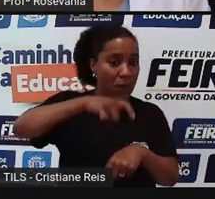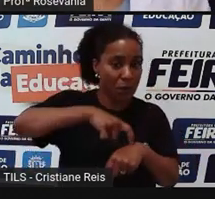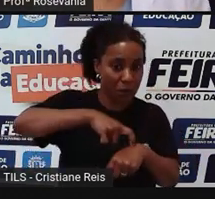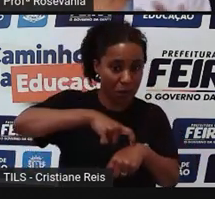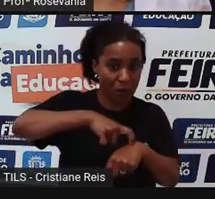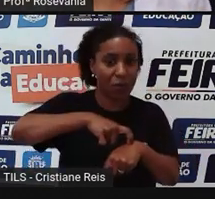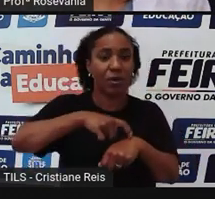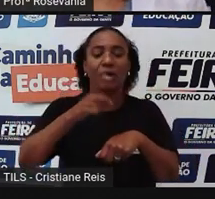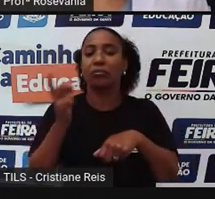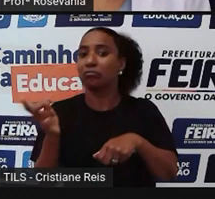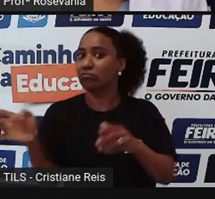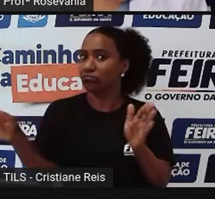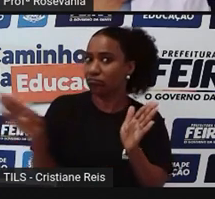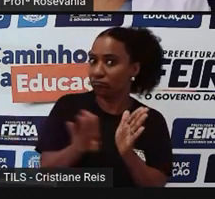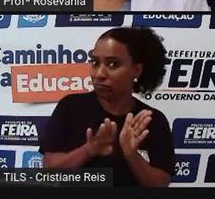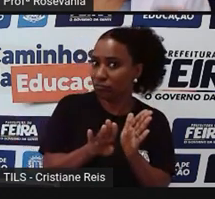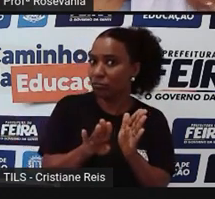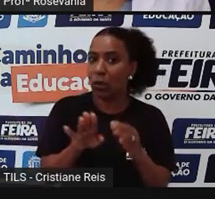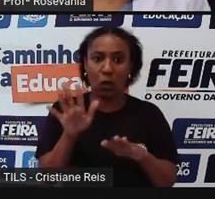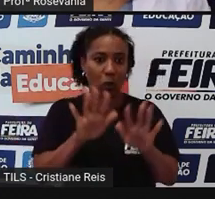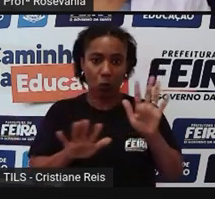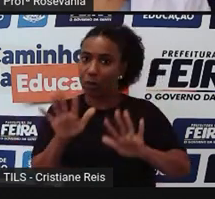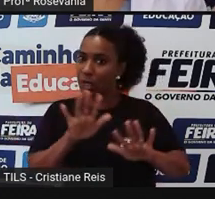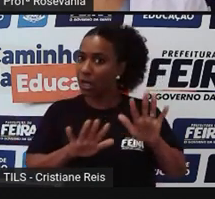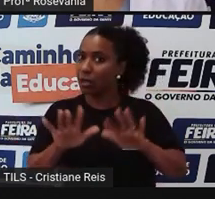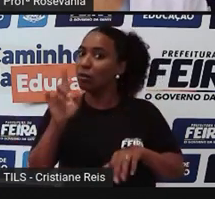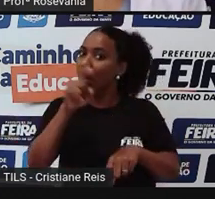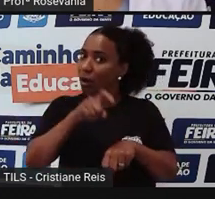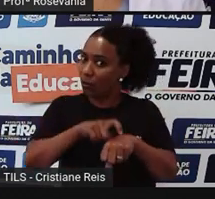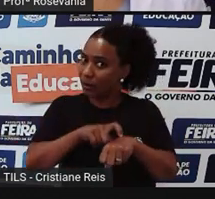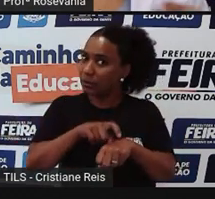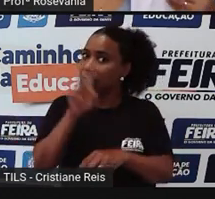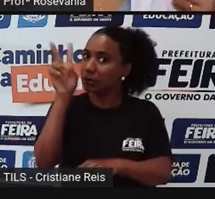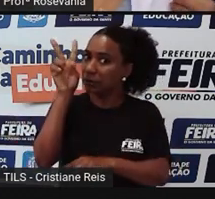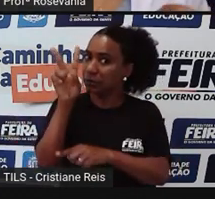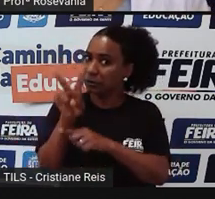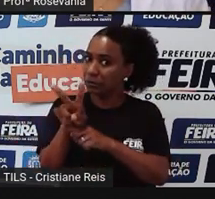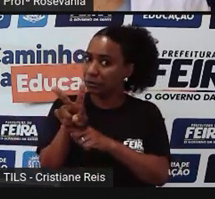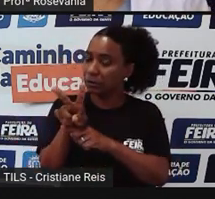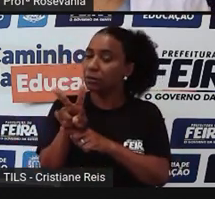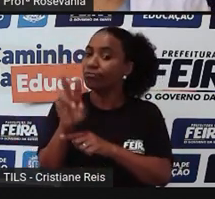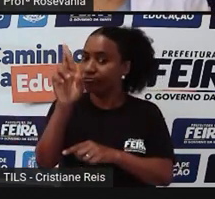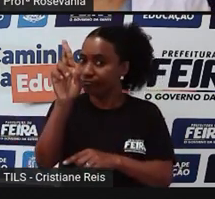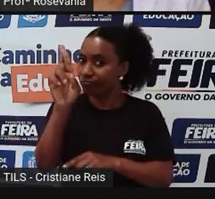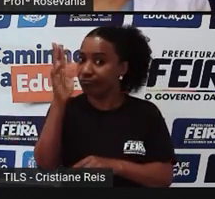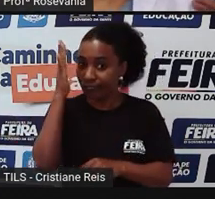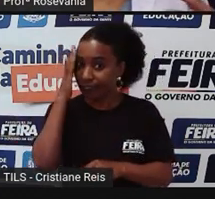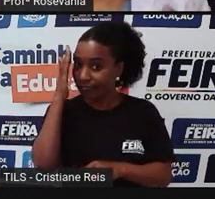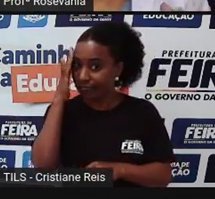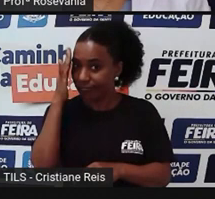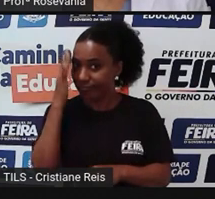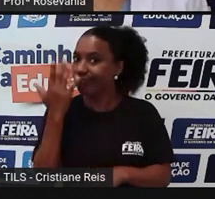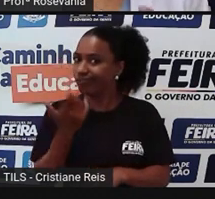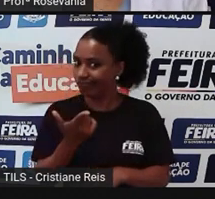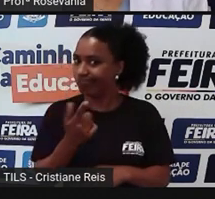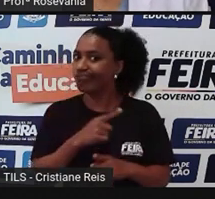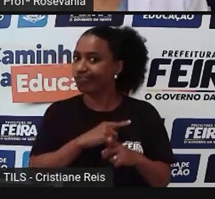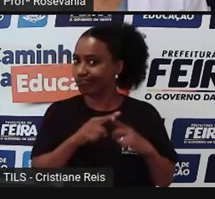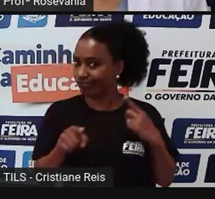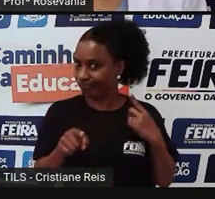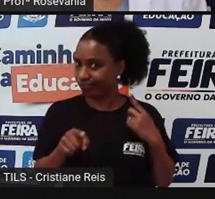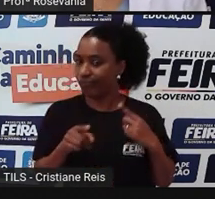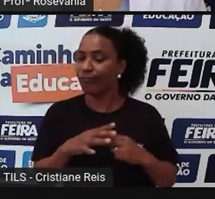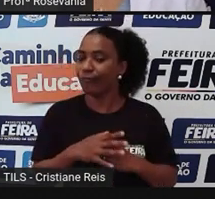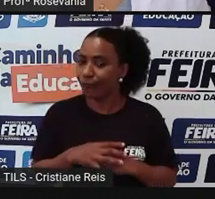né, chegar de qualquer jeito ali naquele espaço, vocês estão entendendo mais ou menos o eu estou falando. Então, os territórios, esse espaço definido e